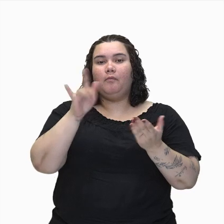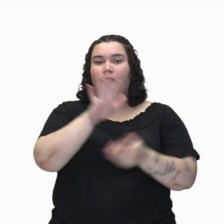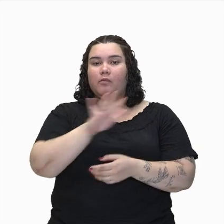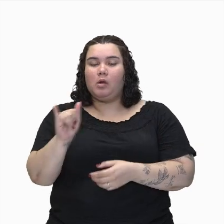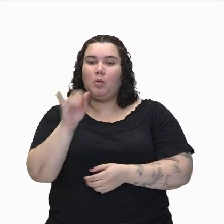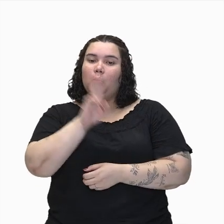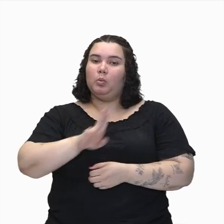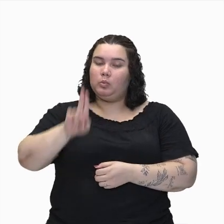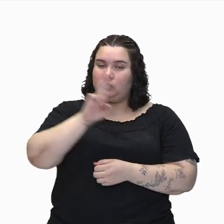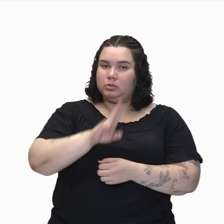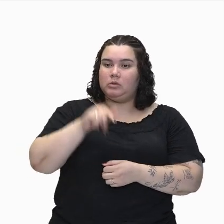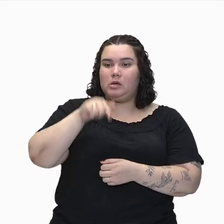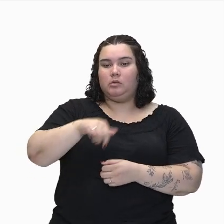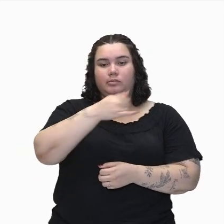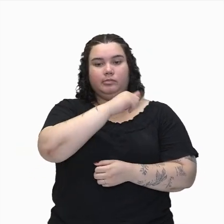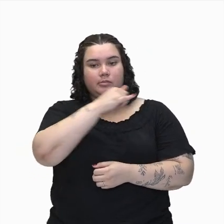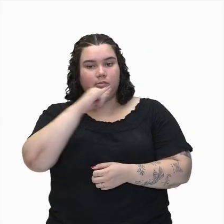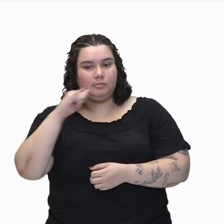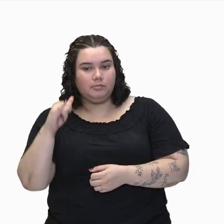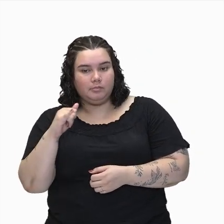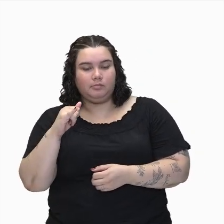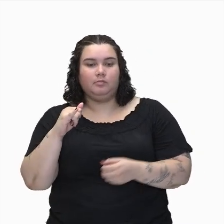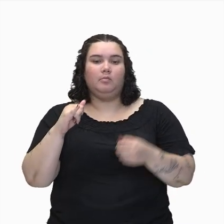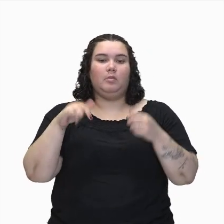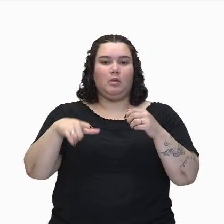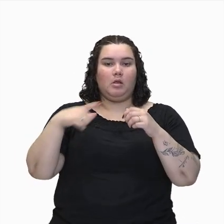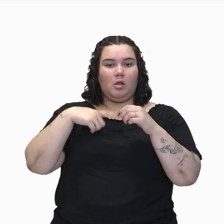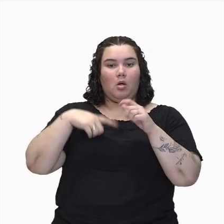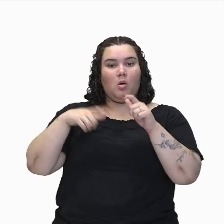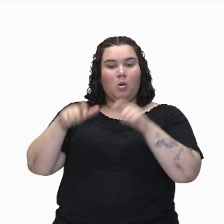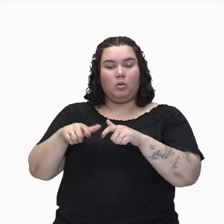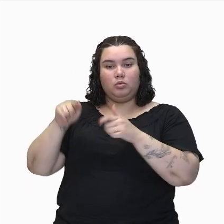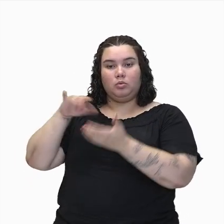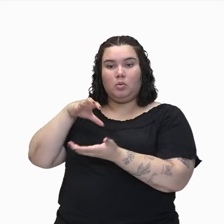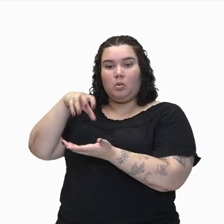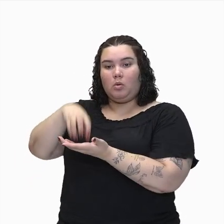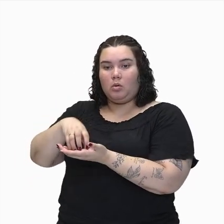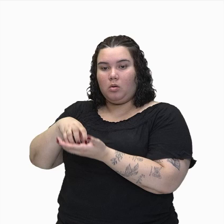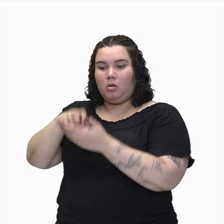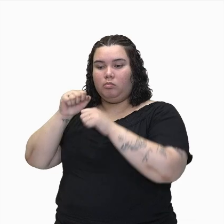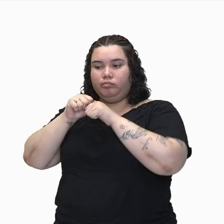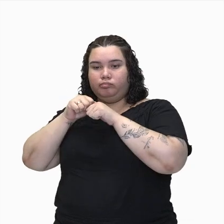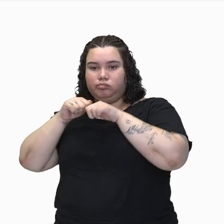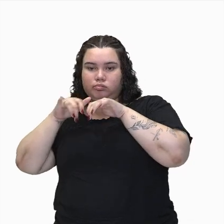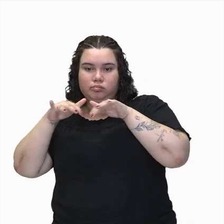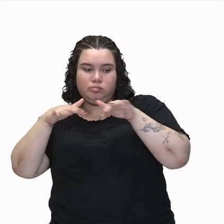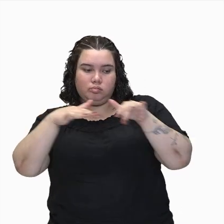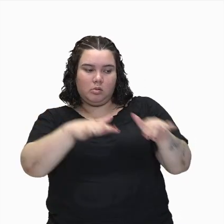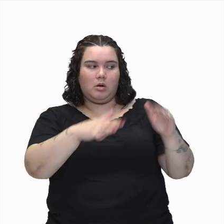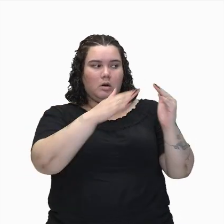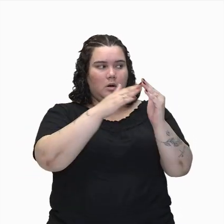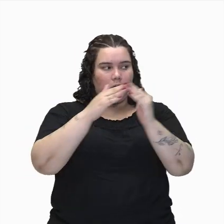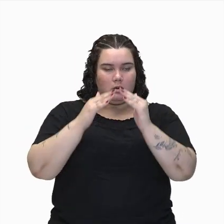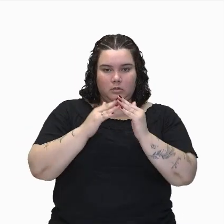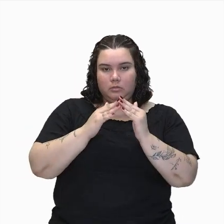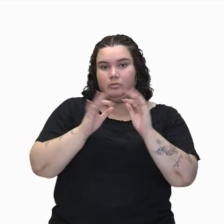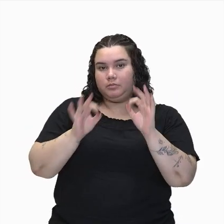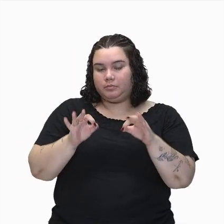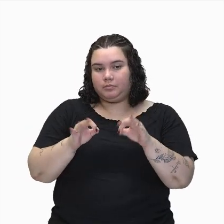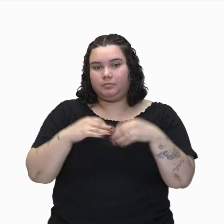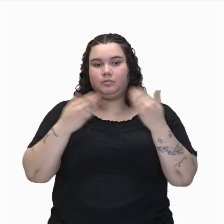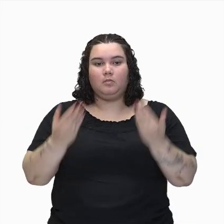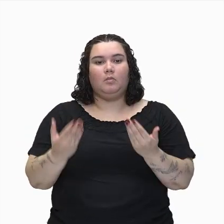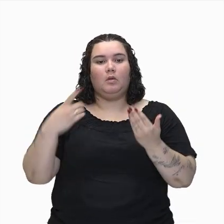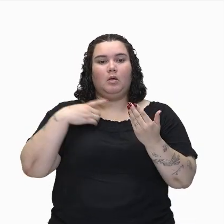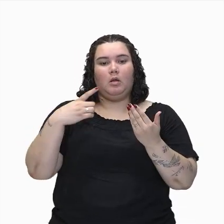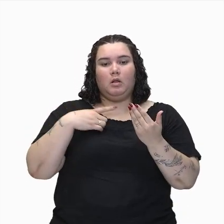energia elétrica que vai sair lá da geração, que vai sair lá da hidrelétrica, tá, pessoal? Então, a gente vai ter